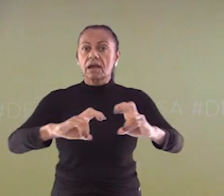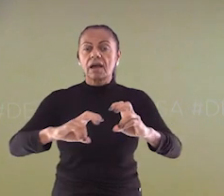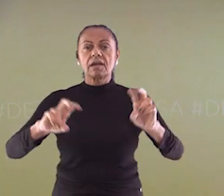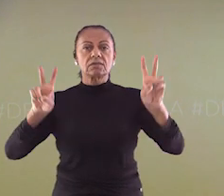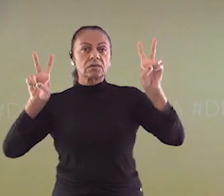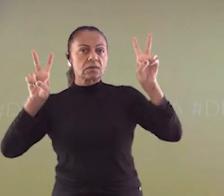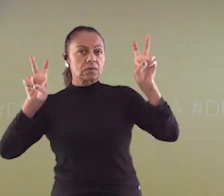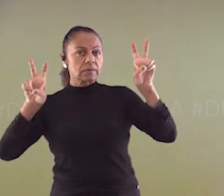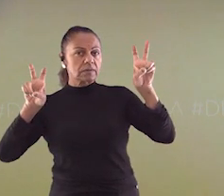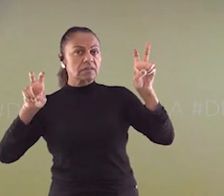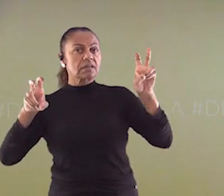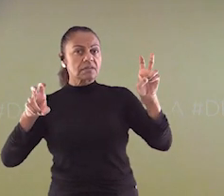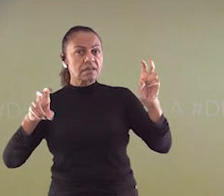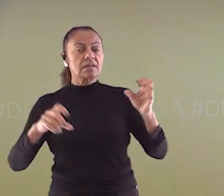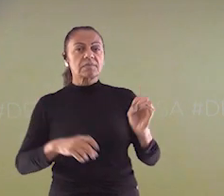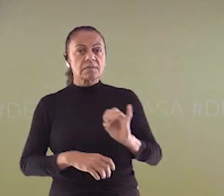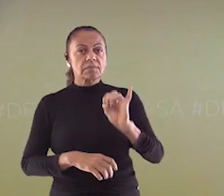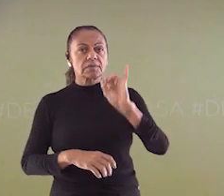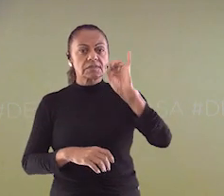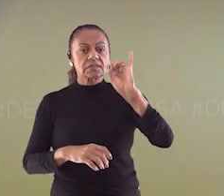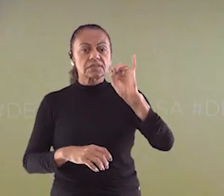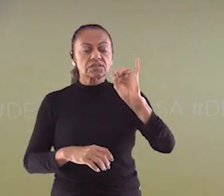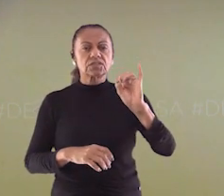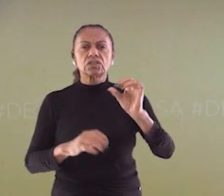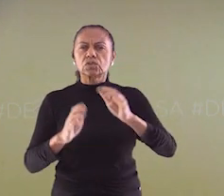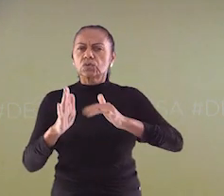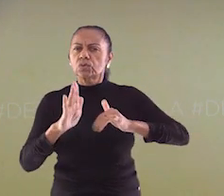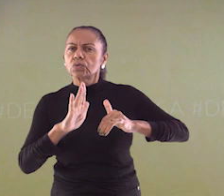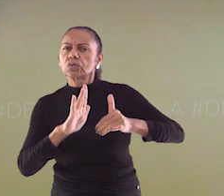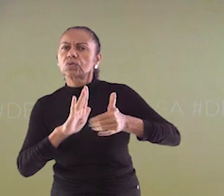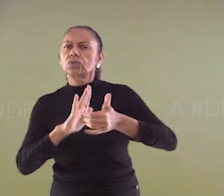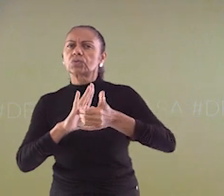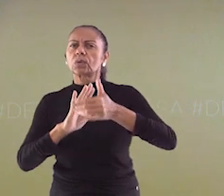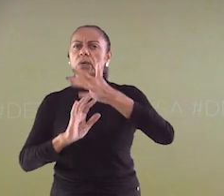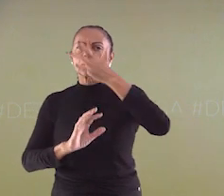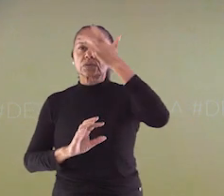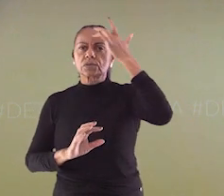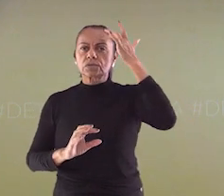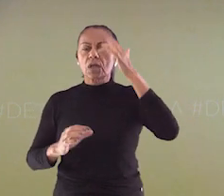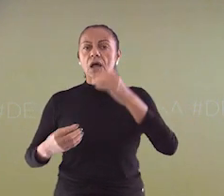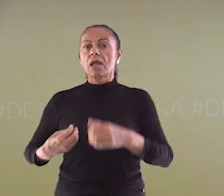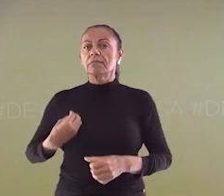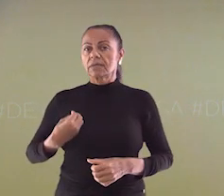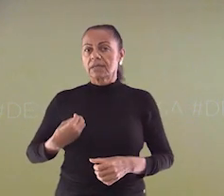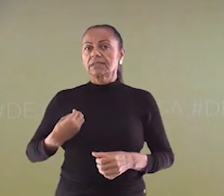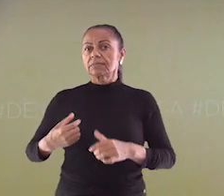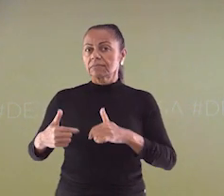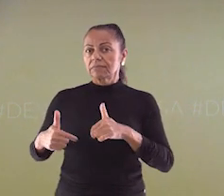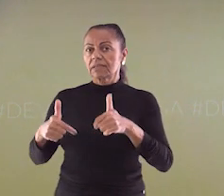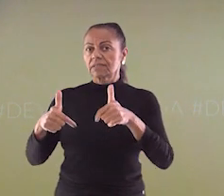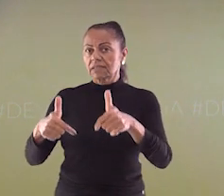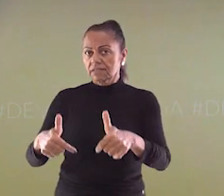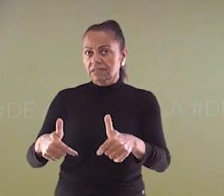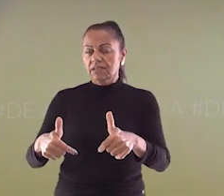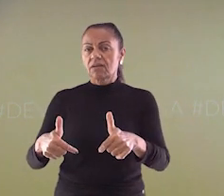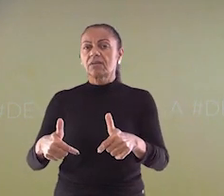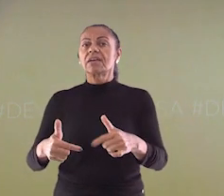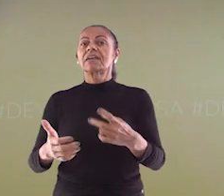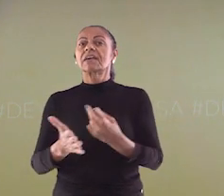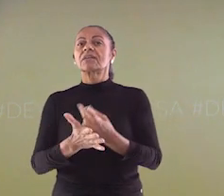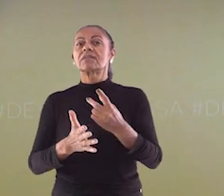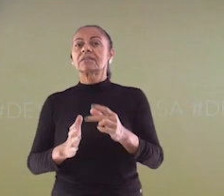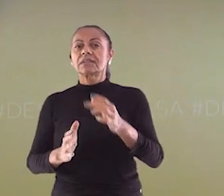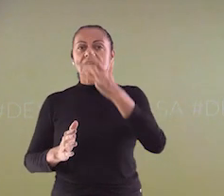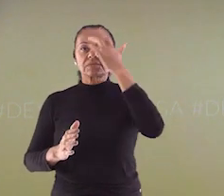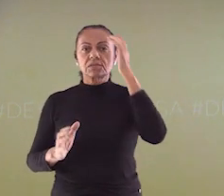sobre o assunto. É muito importante e necessário que todos nós participemos dessas ações, geralmente ocorridas